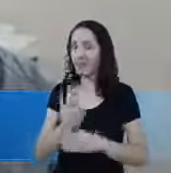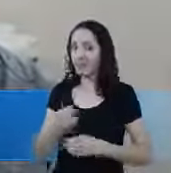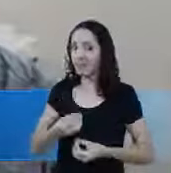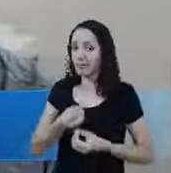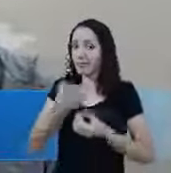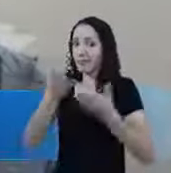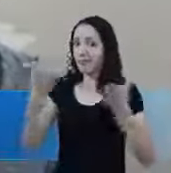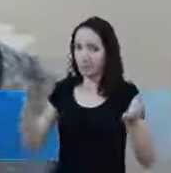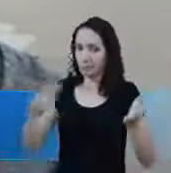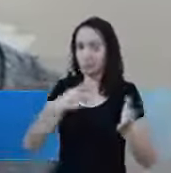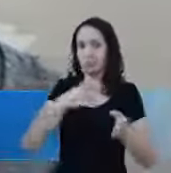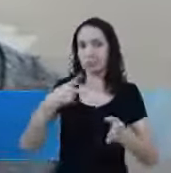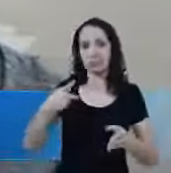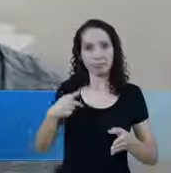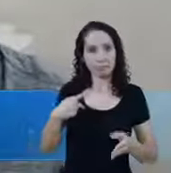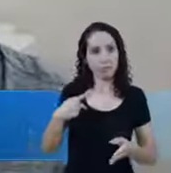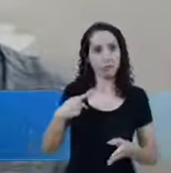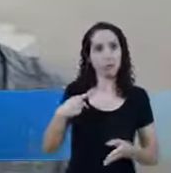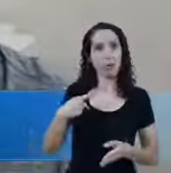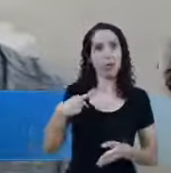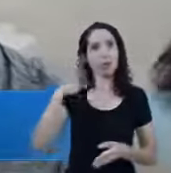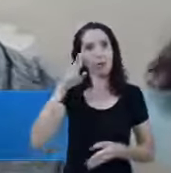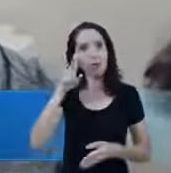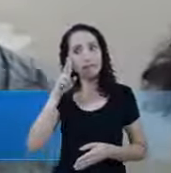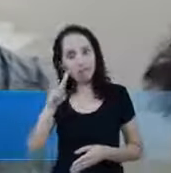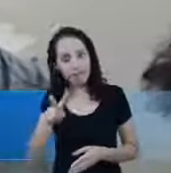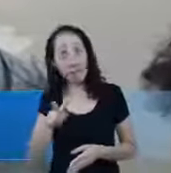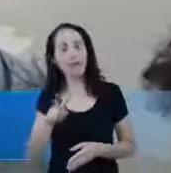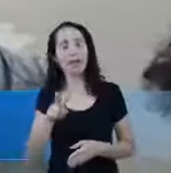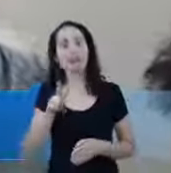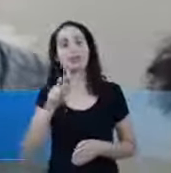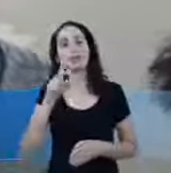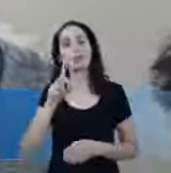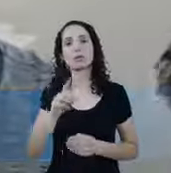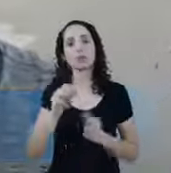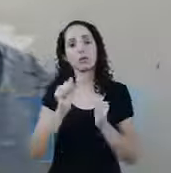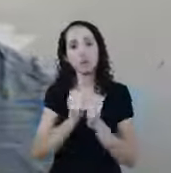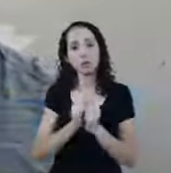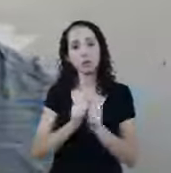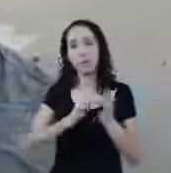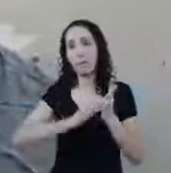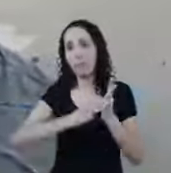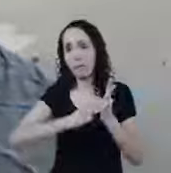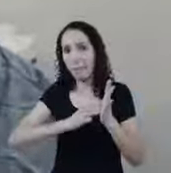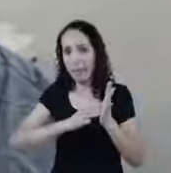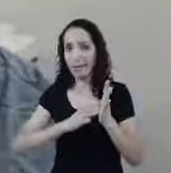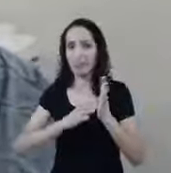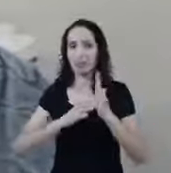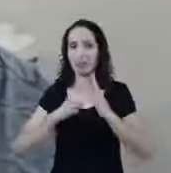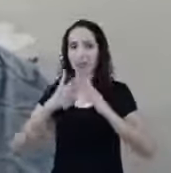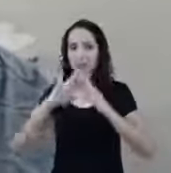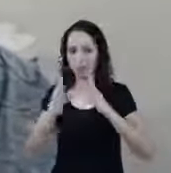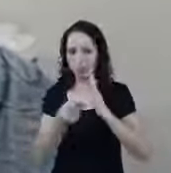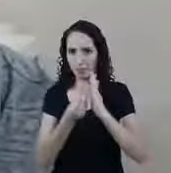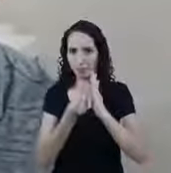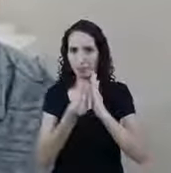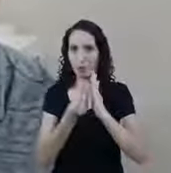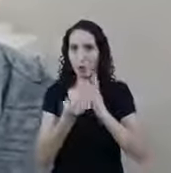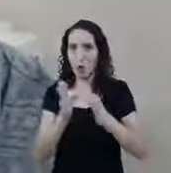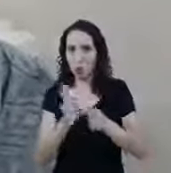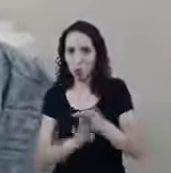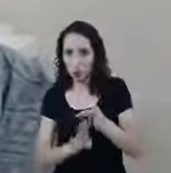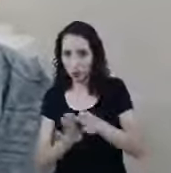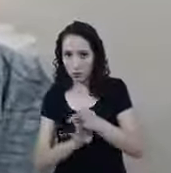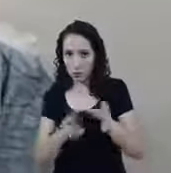você Pastor Você que está nos ouvindo Está nos acompanhando Para a sua membresia Conselho de Pastores Está disponibilizando a você Todo esse